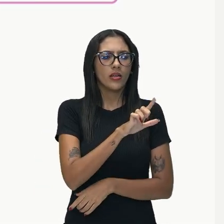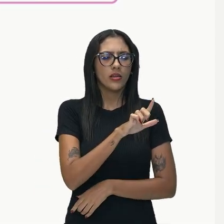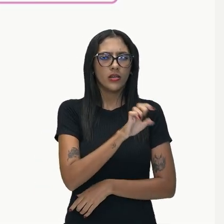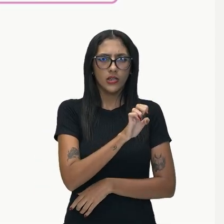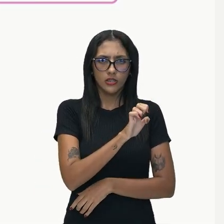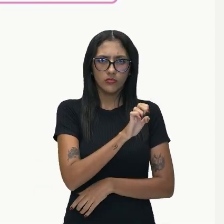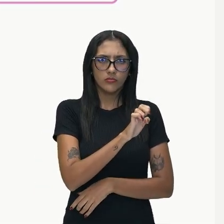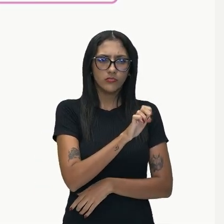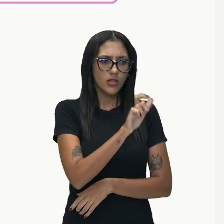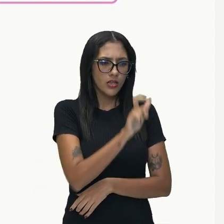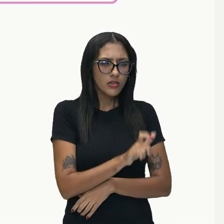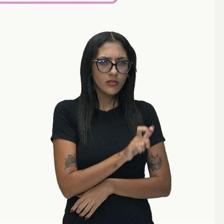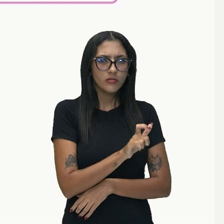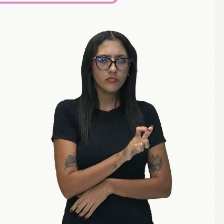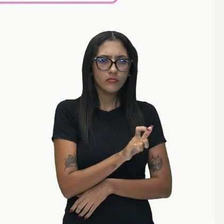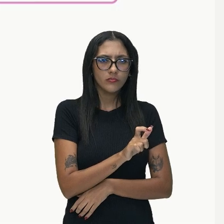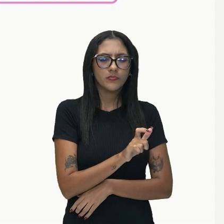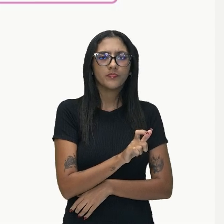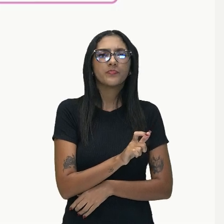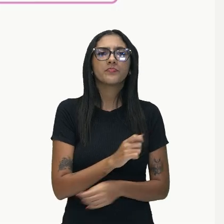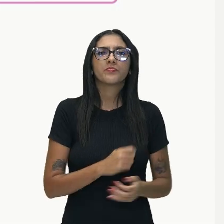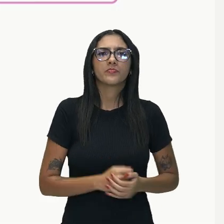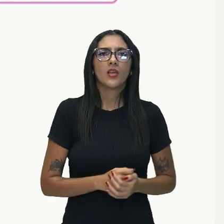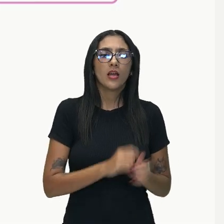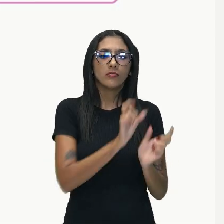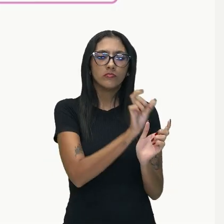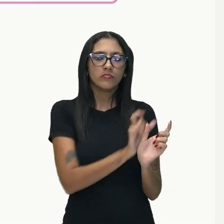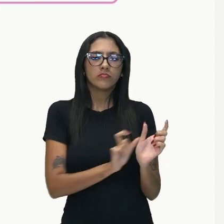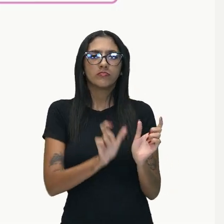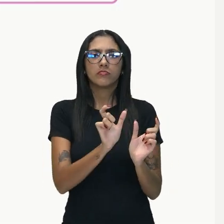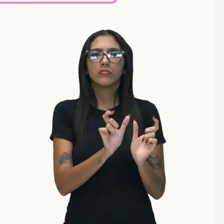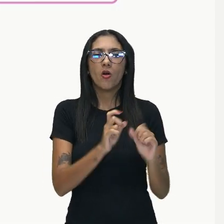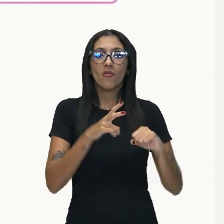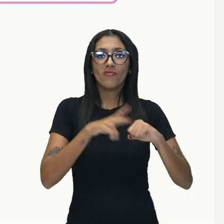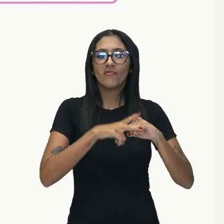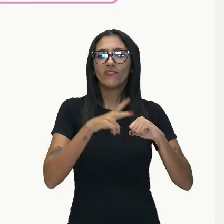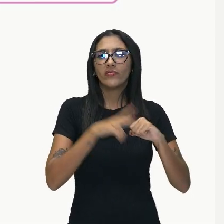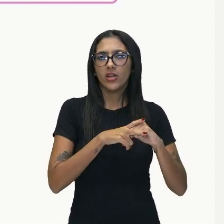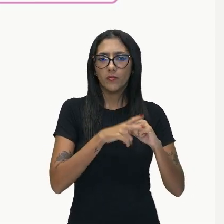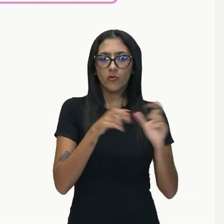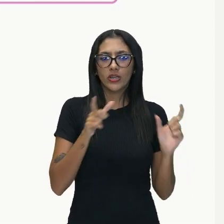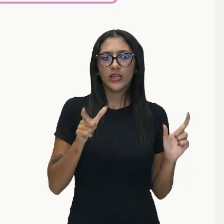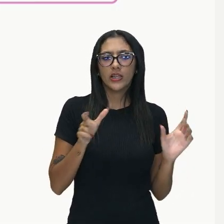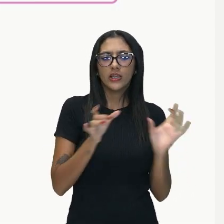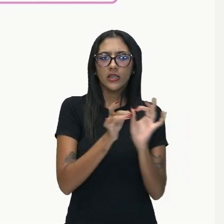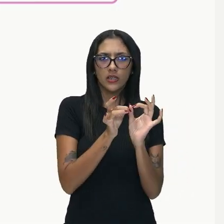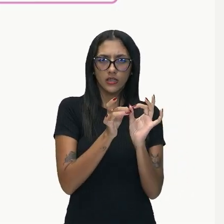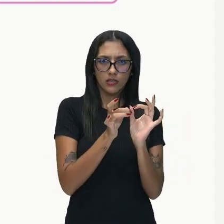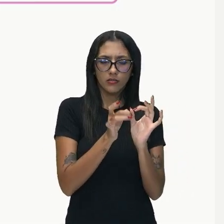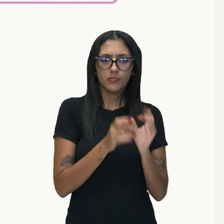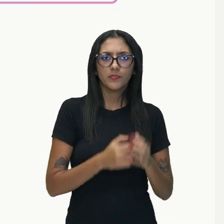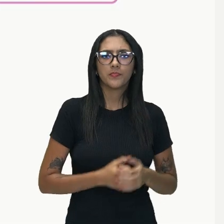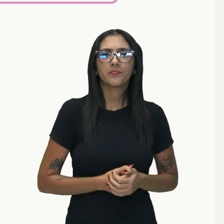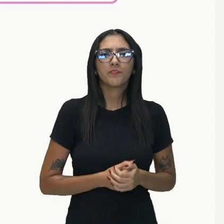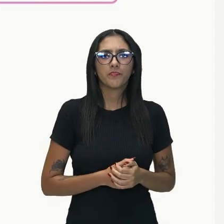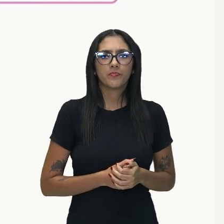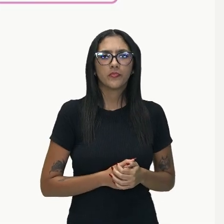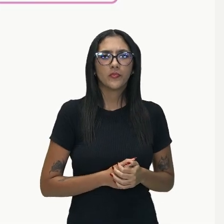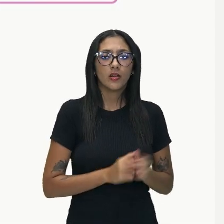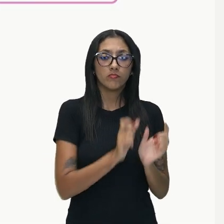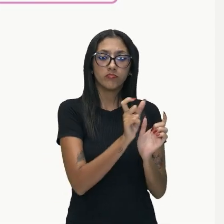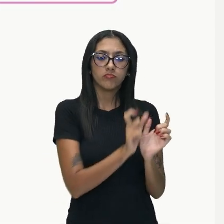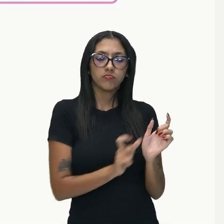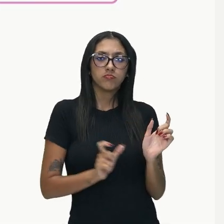ok? Na sequência, nós temos um verbo, este verbo é de ligação, ok? E, após o verbo de